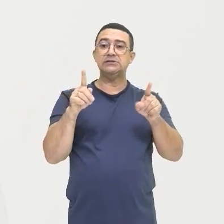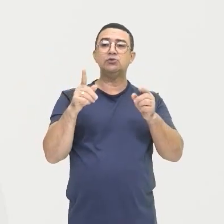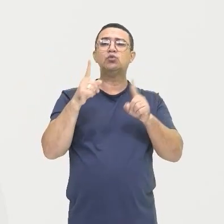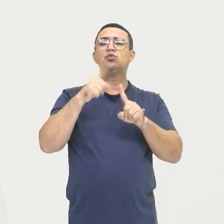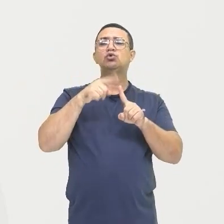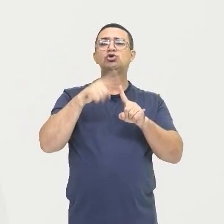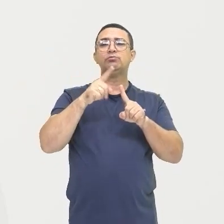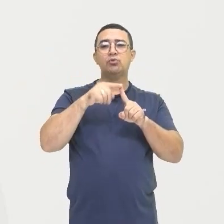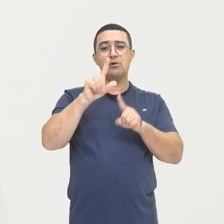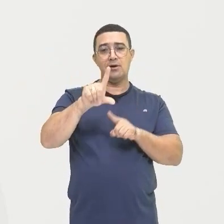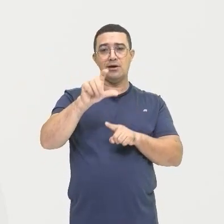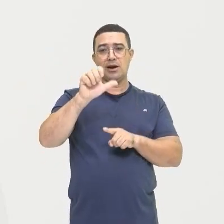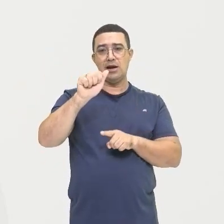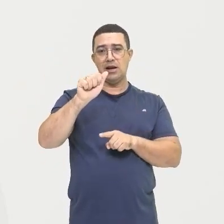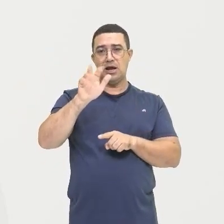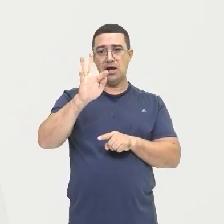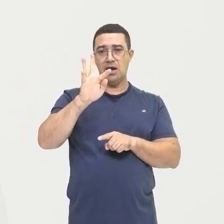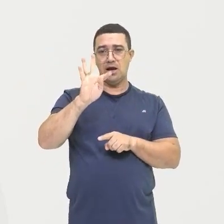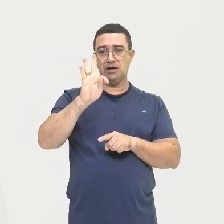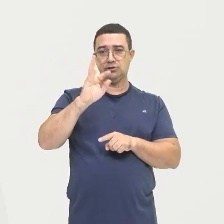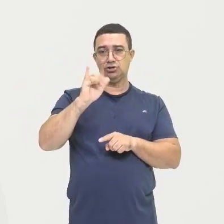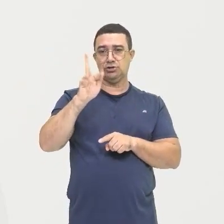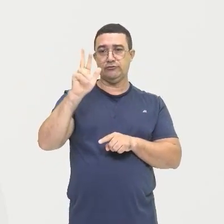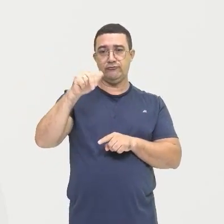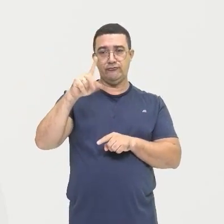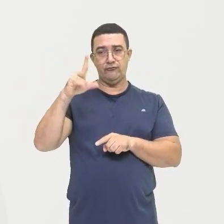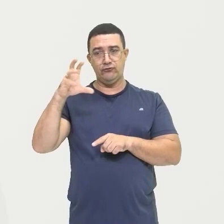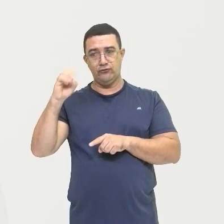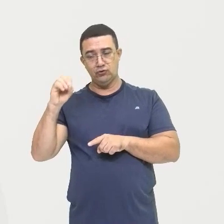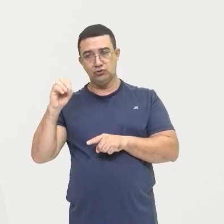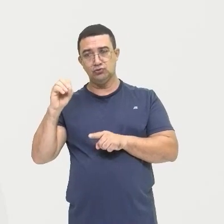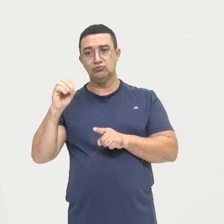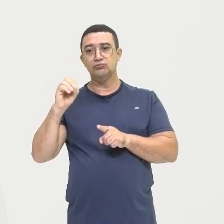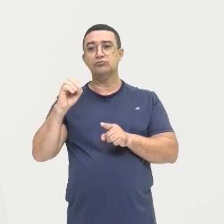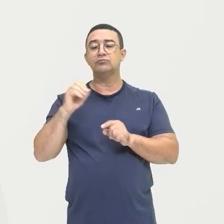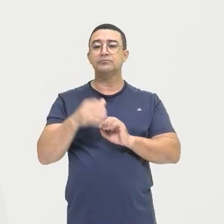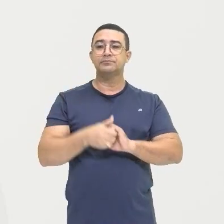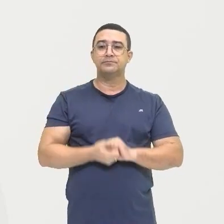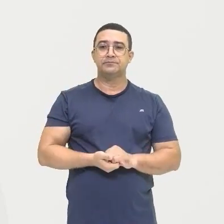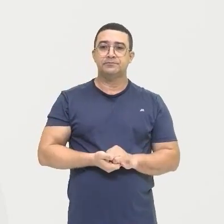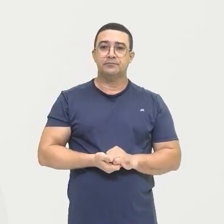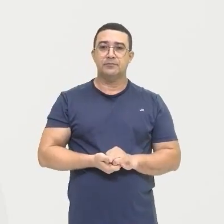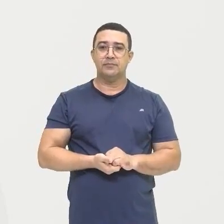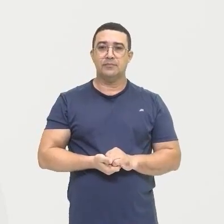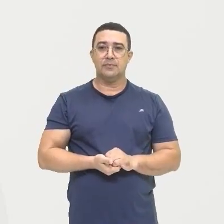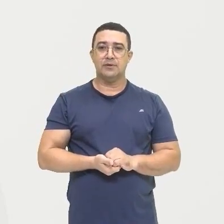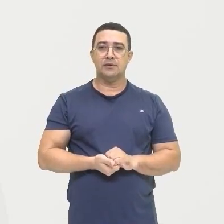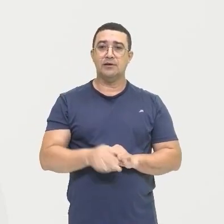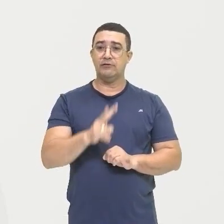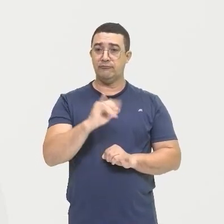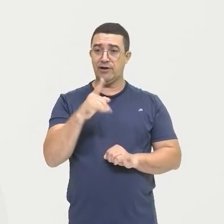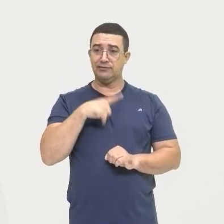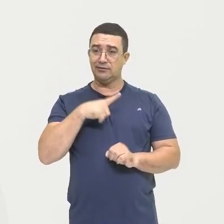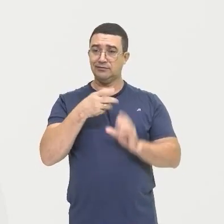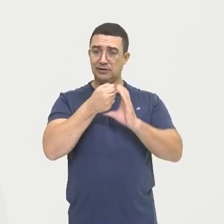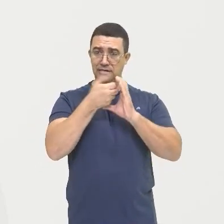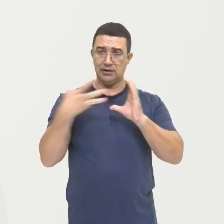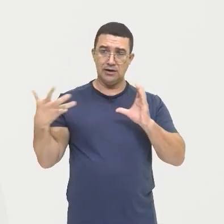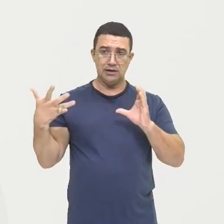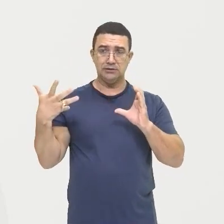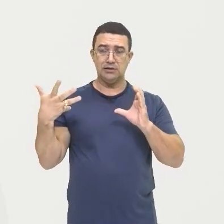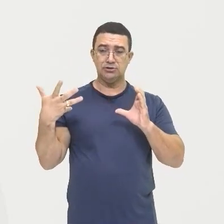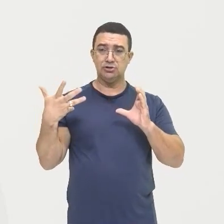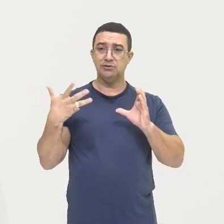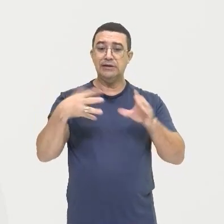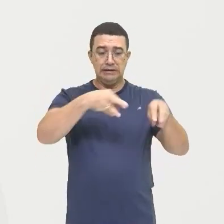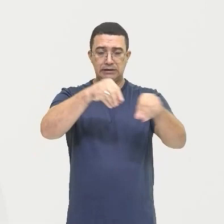De terras Tá bom? No latifúndio Por exploração Ele já vai ter Ali Essa característica Da